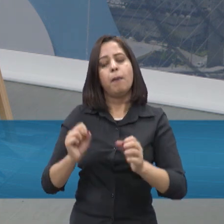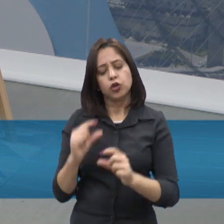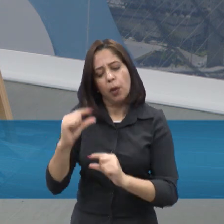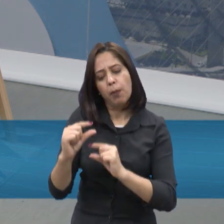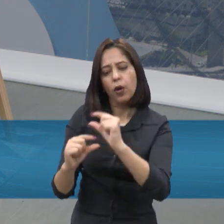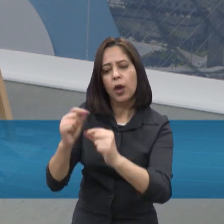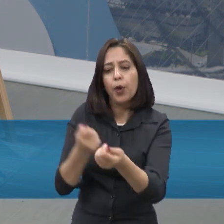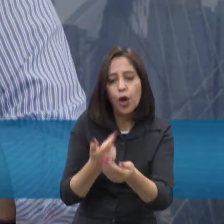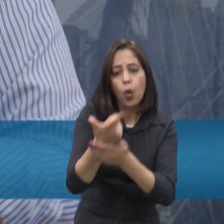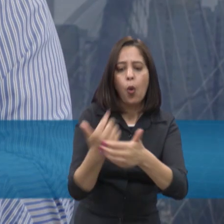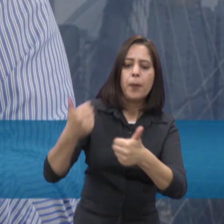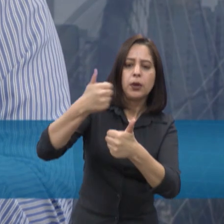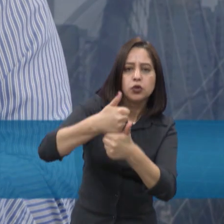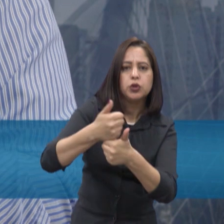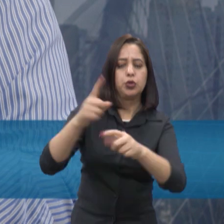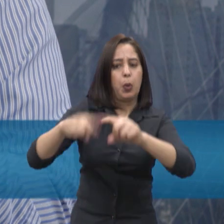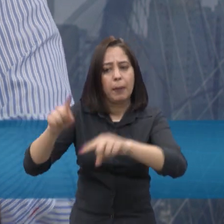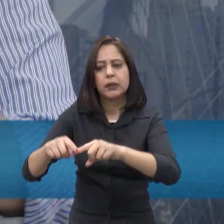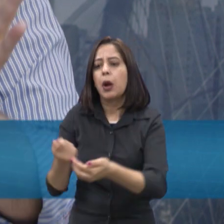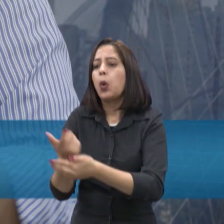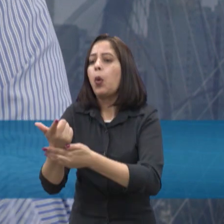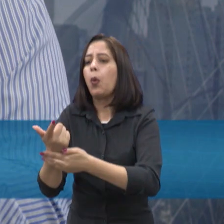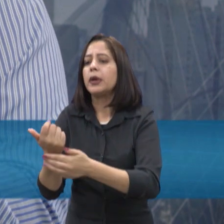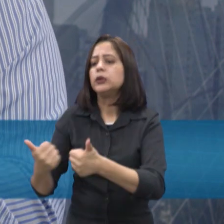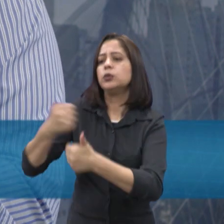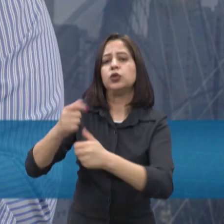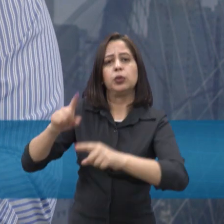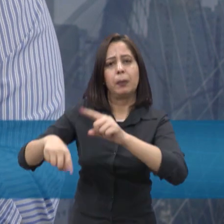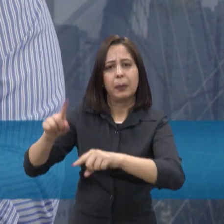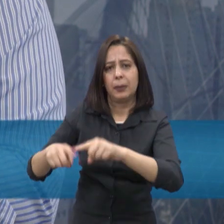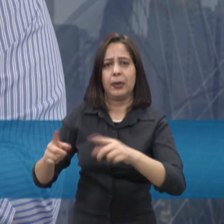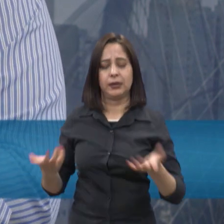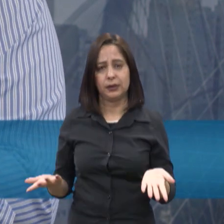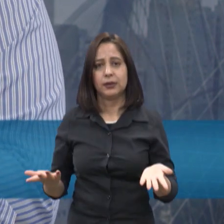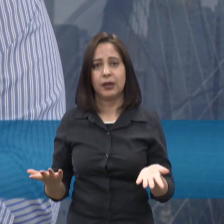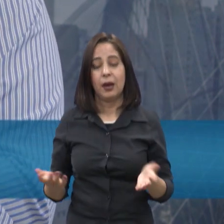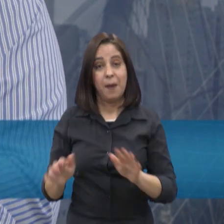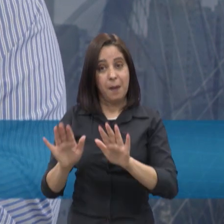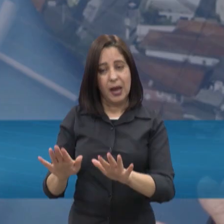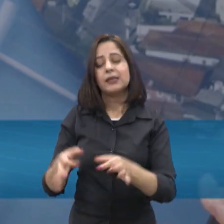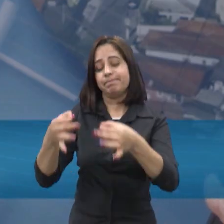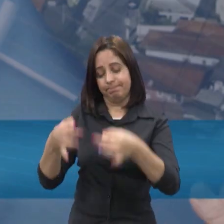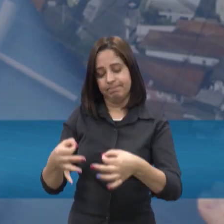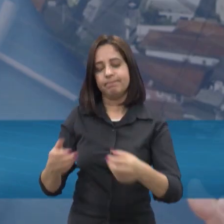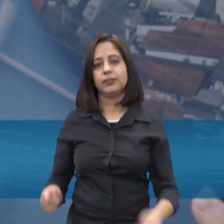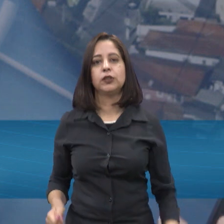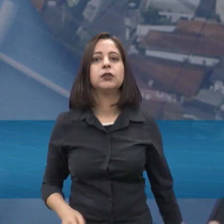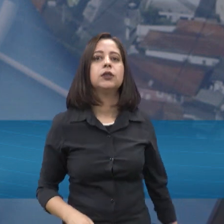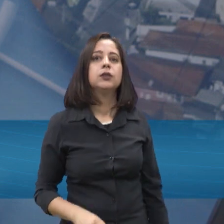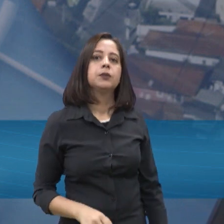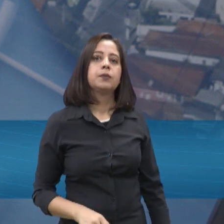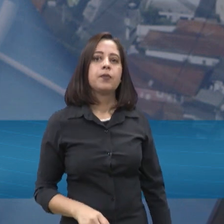eficiência que eu vou ter, então não é também uma coisa assim, ah, vamos trocar tudo, né, mas com certeza. Sim, vou